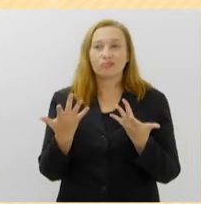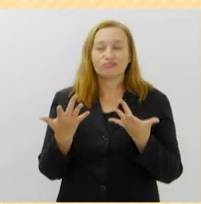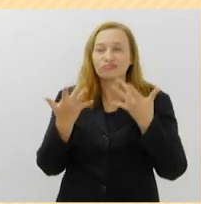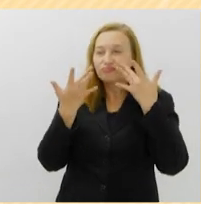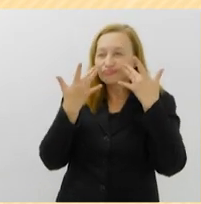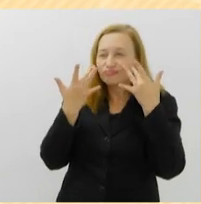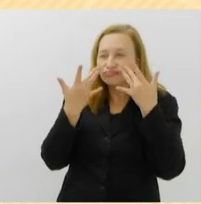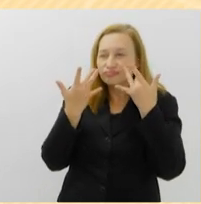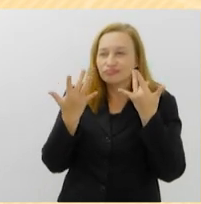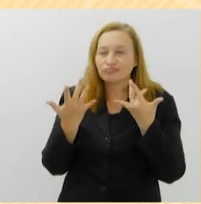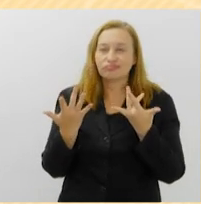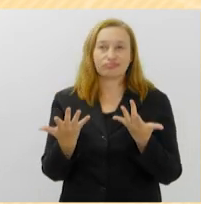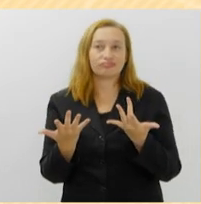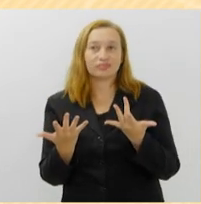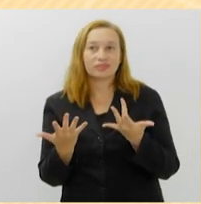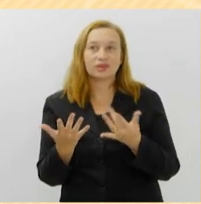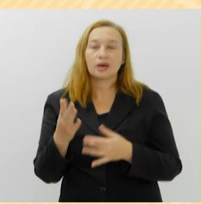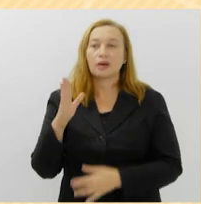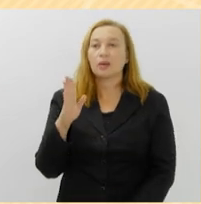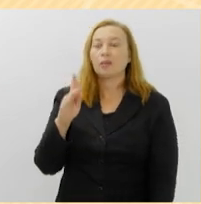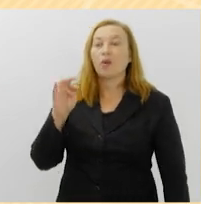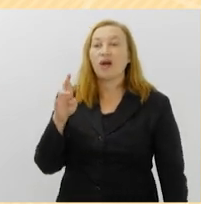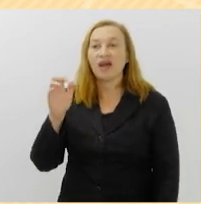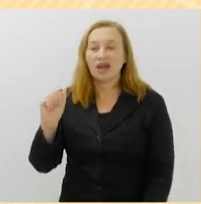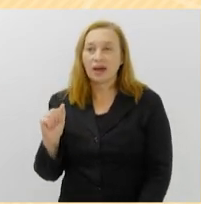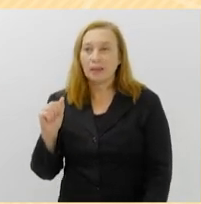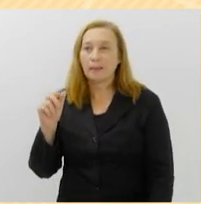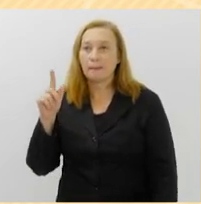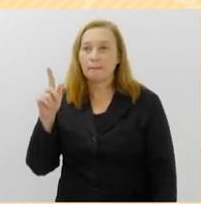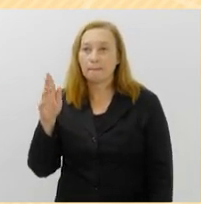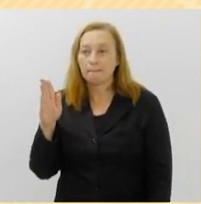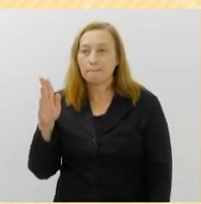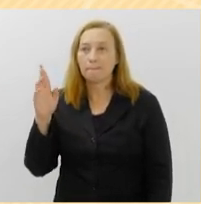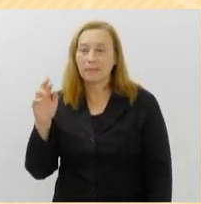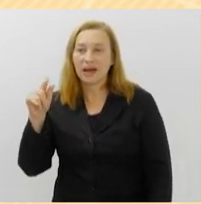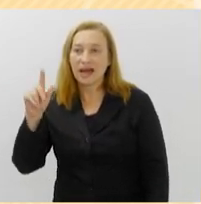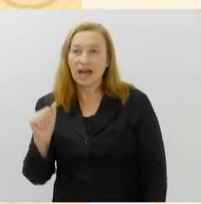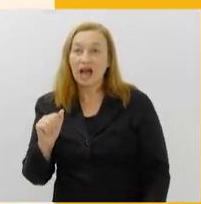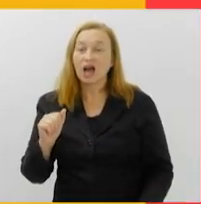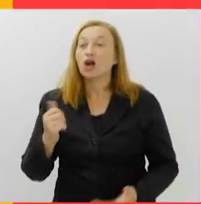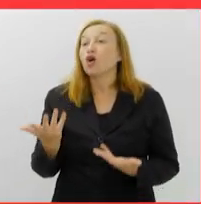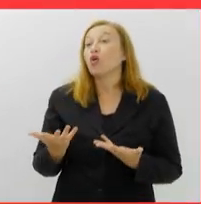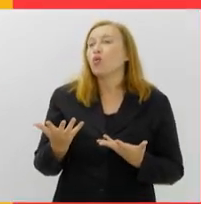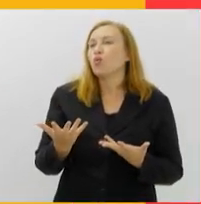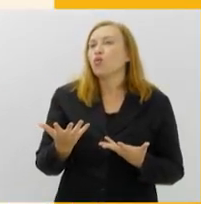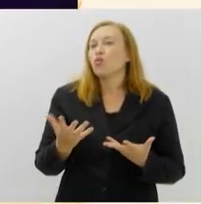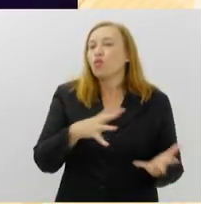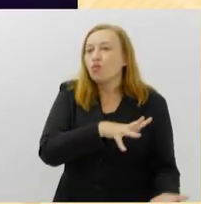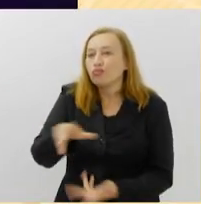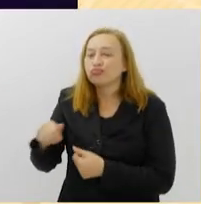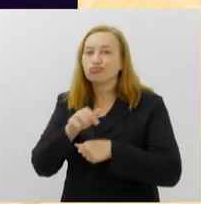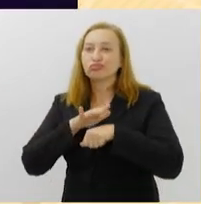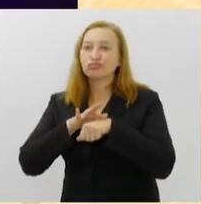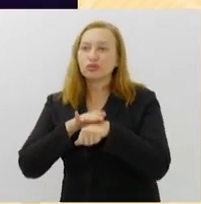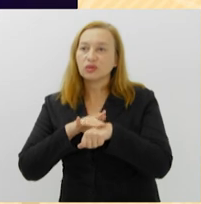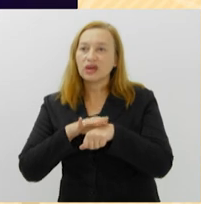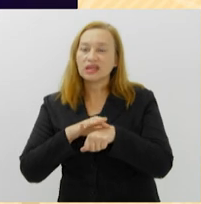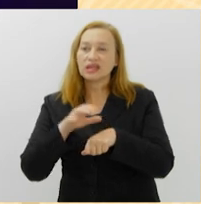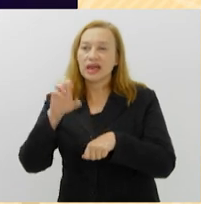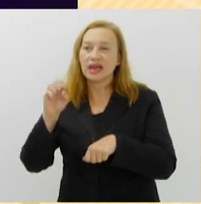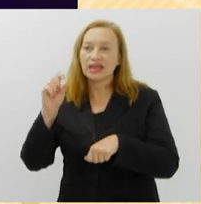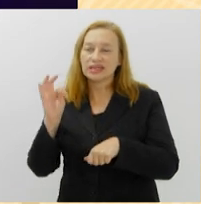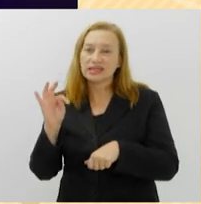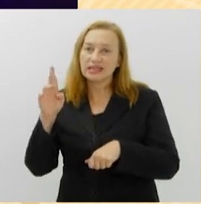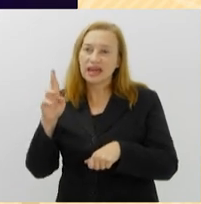espetáculo bibliográfico de Moira Braga explora a vida e o mundo com a doença de Stargate. Através de eventos históricos e